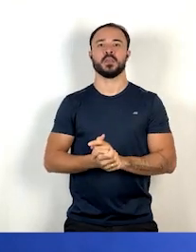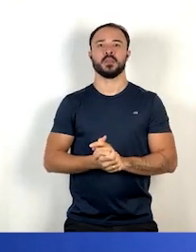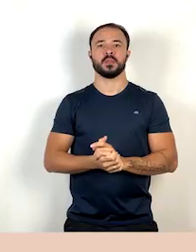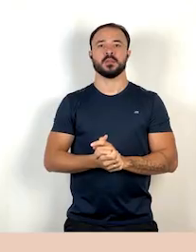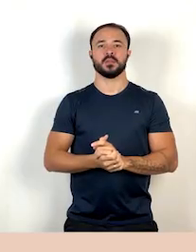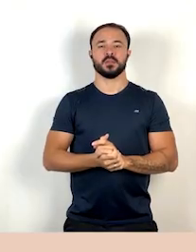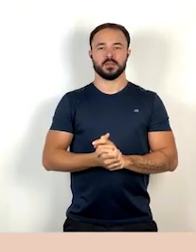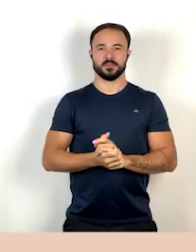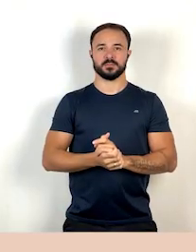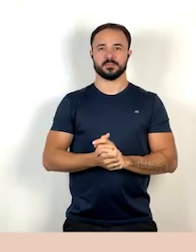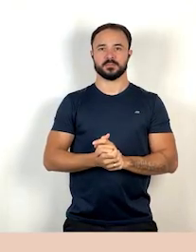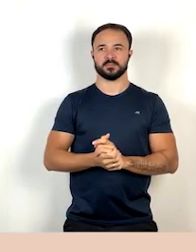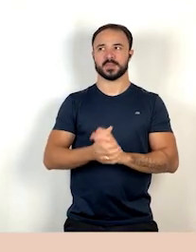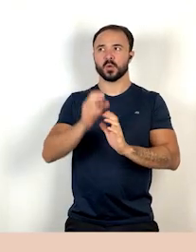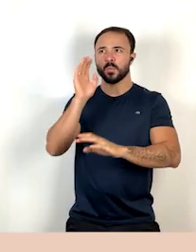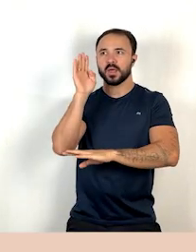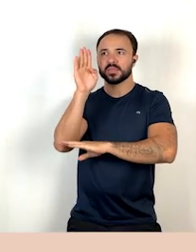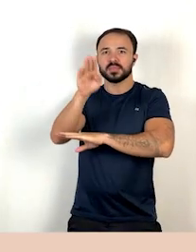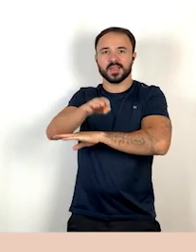história?